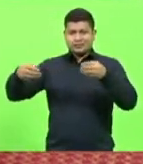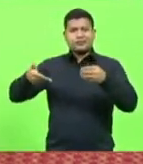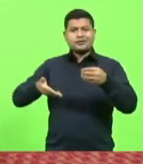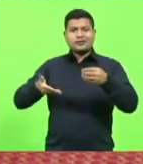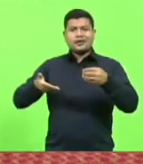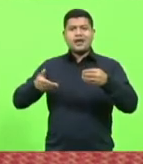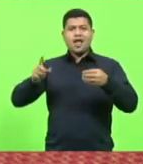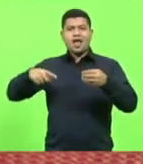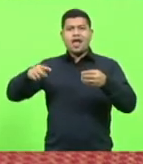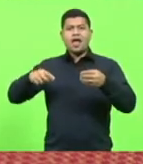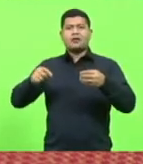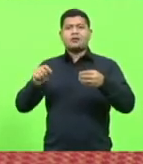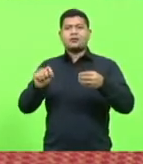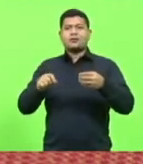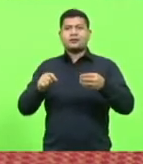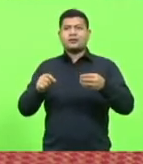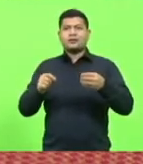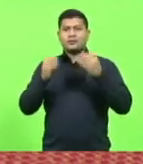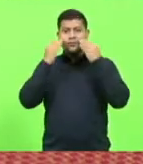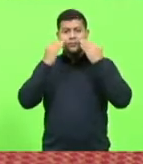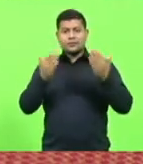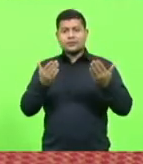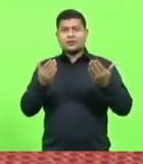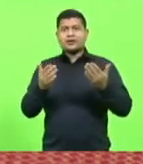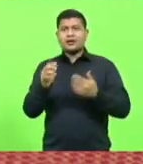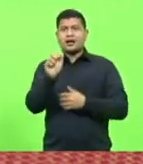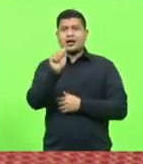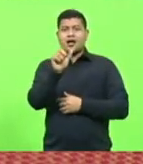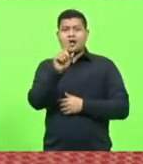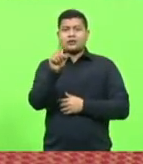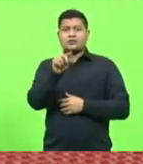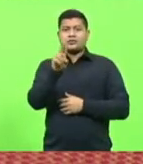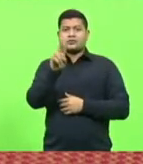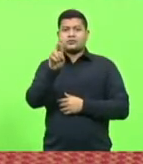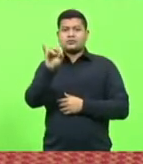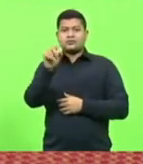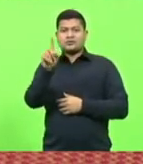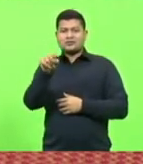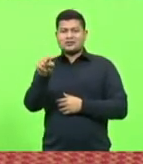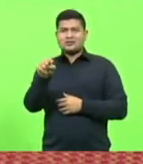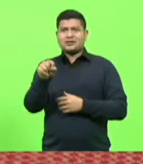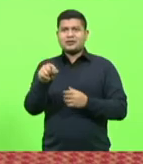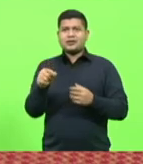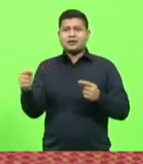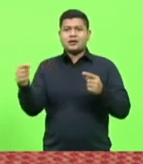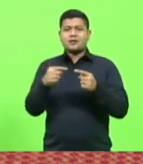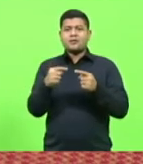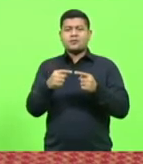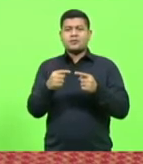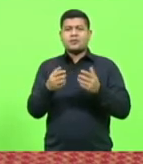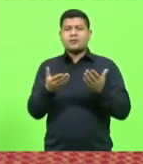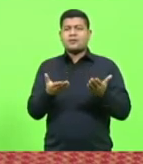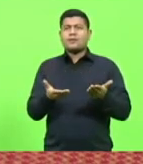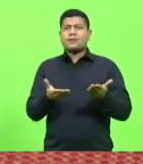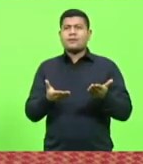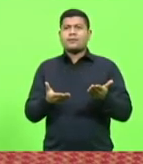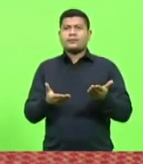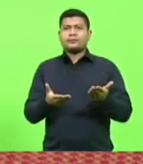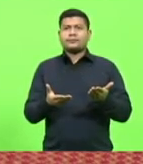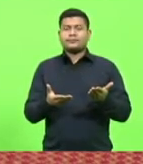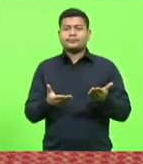mostrar. Azuris Pato Branco. É uma